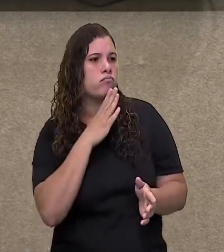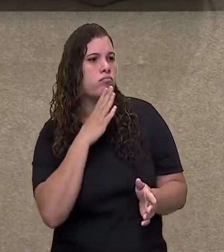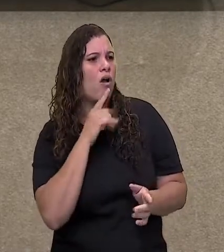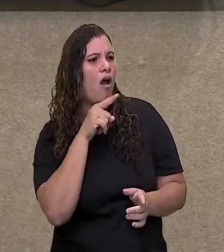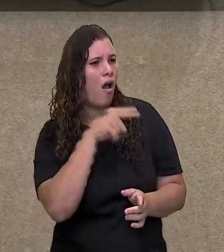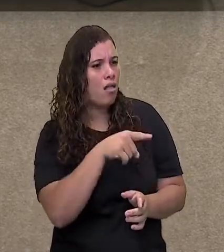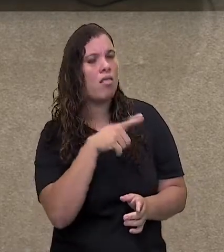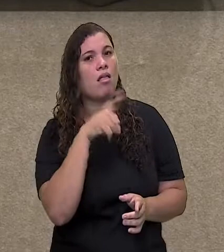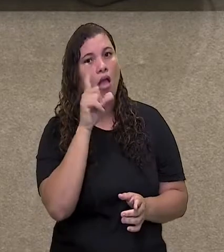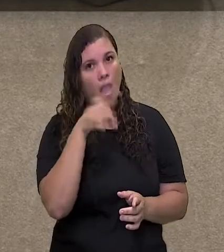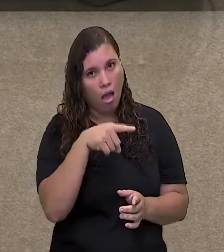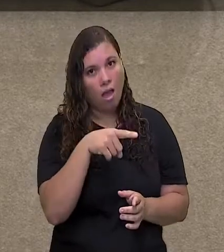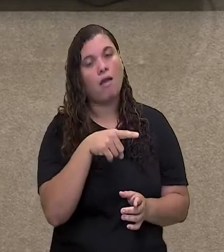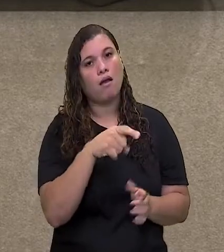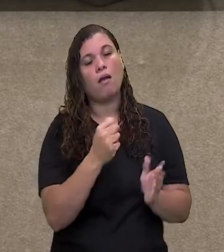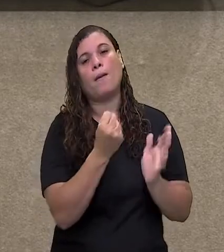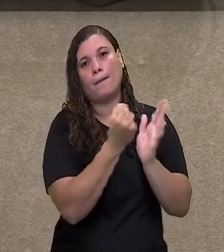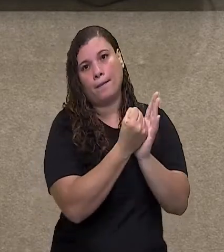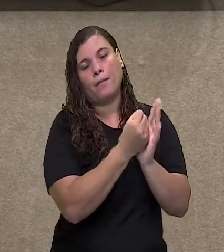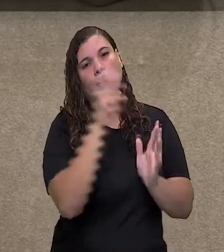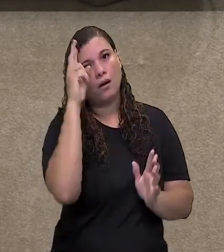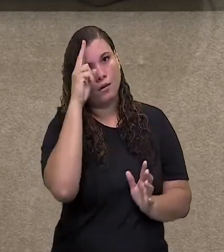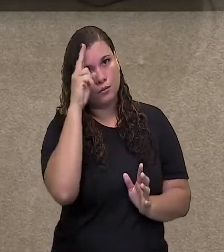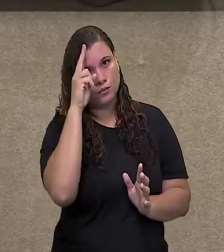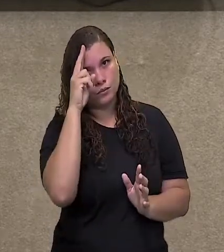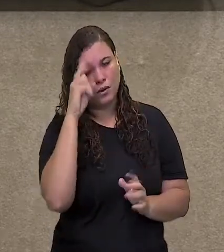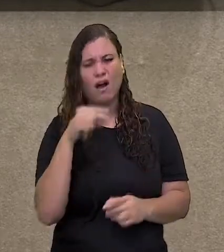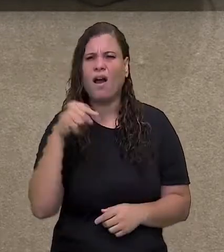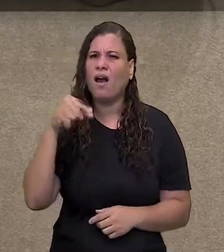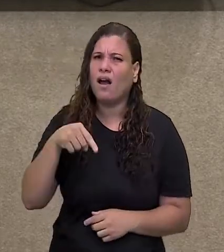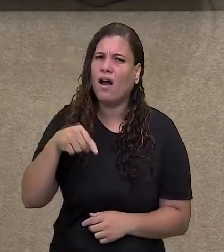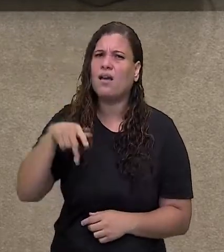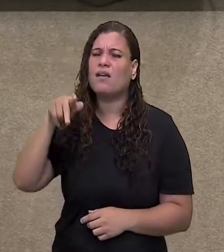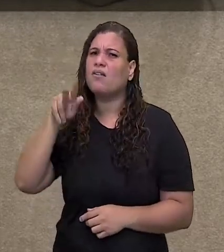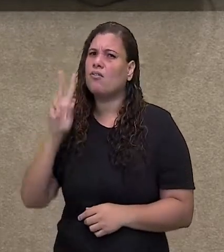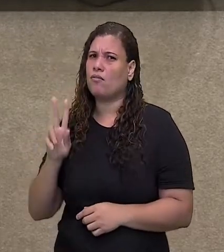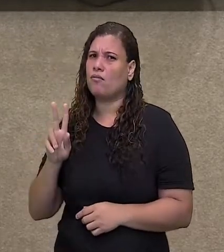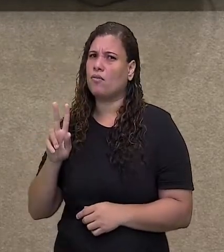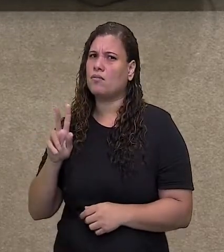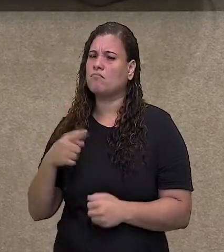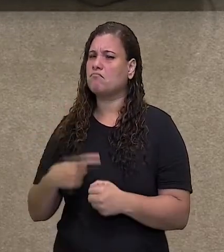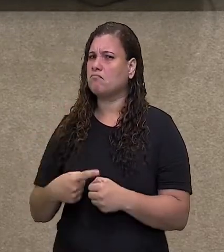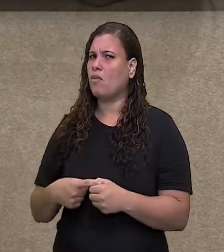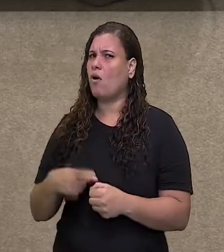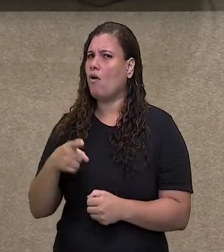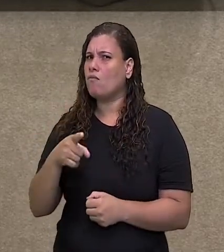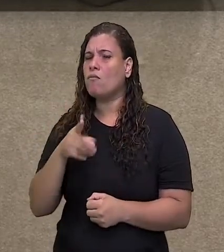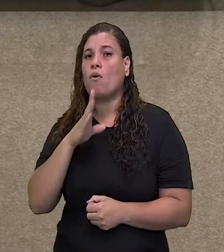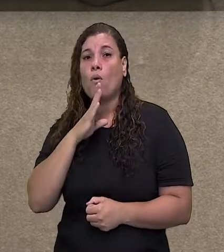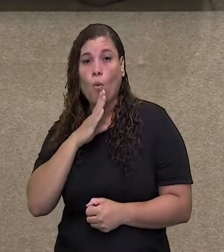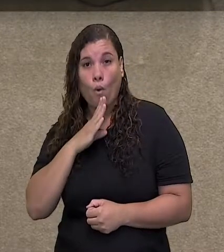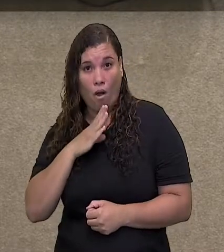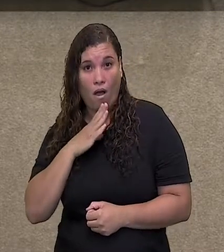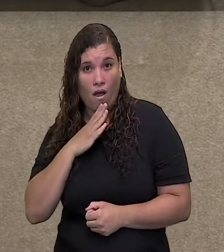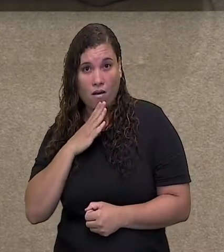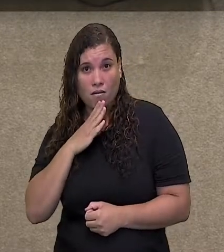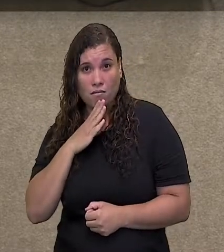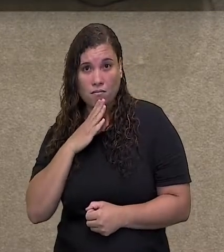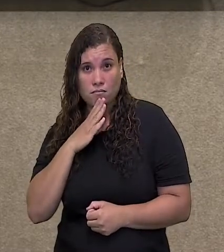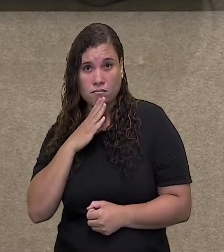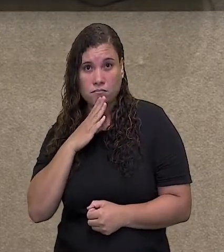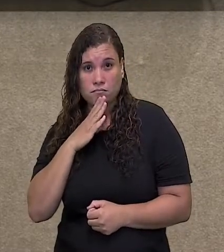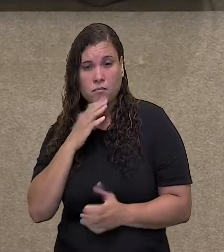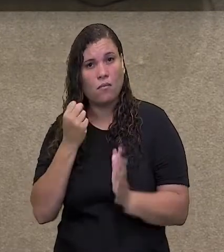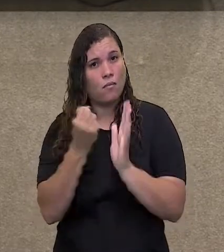consegue pensar em alguma coisa que possa ser um patrimônio histórico dessa cidade que conta sobre a